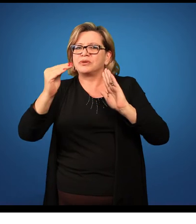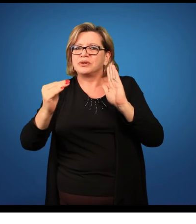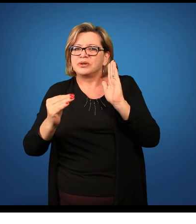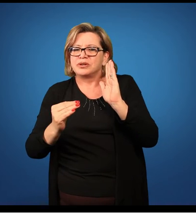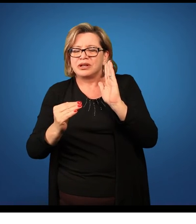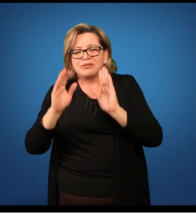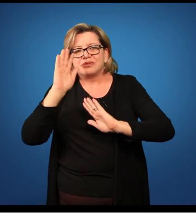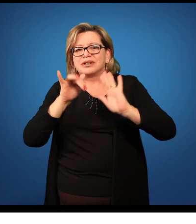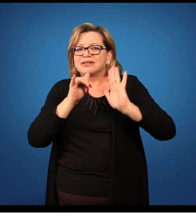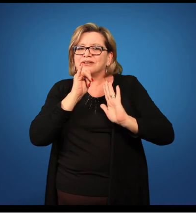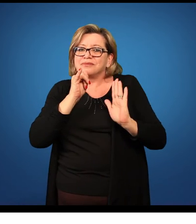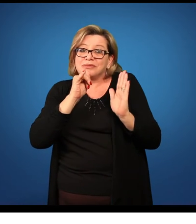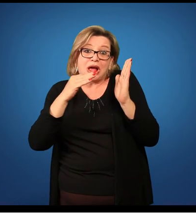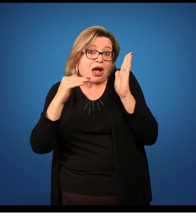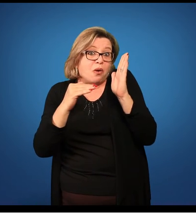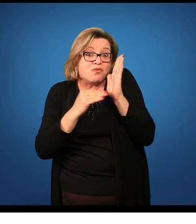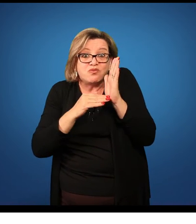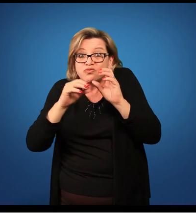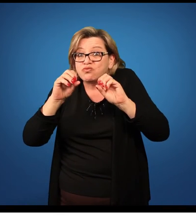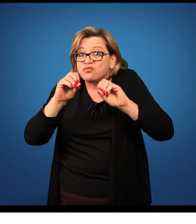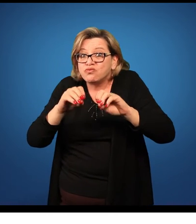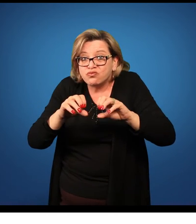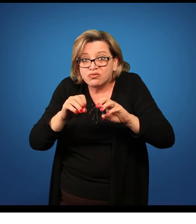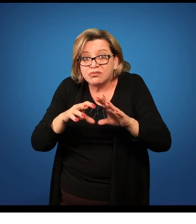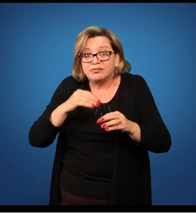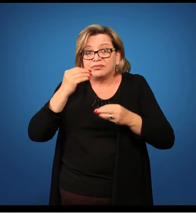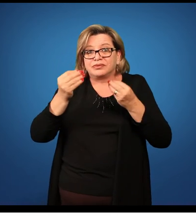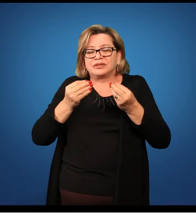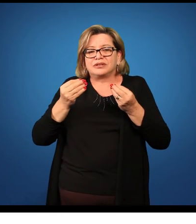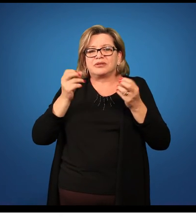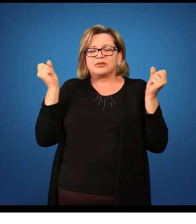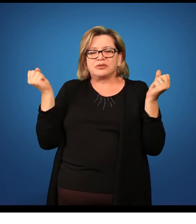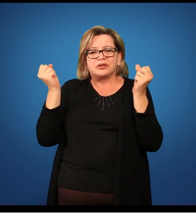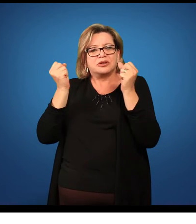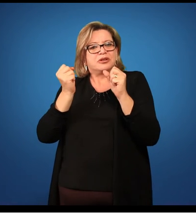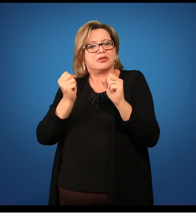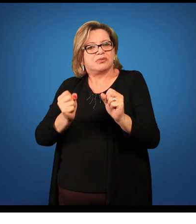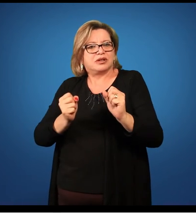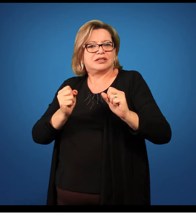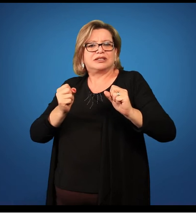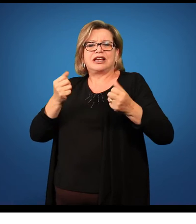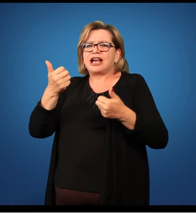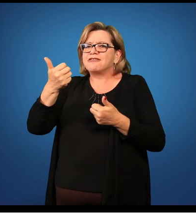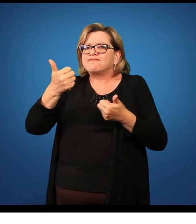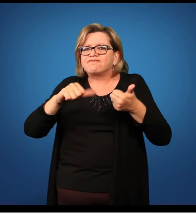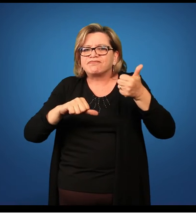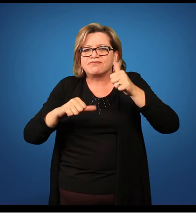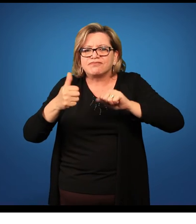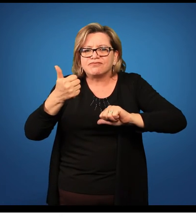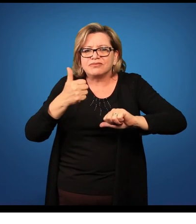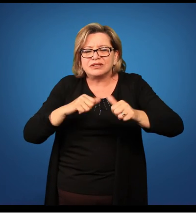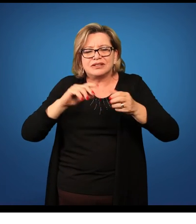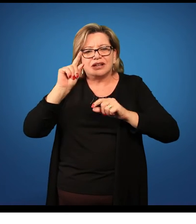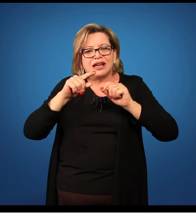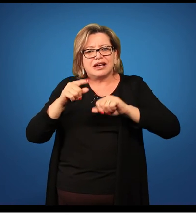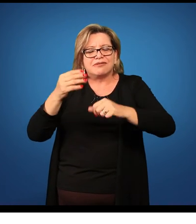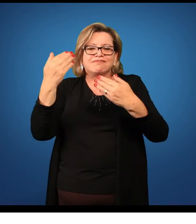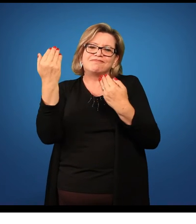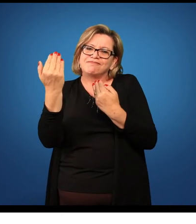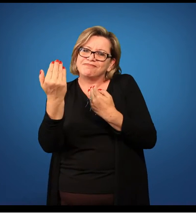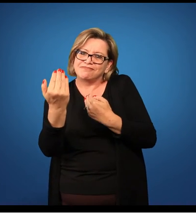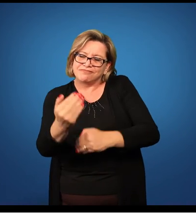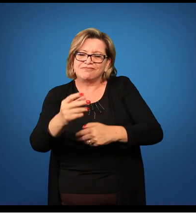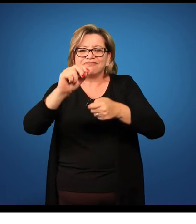uma última aula, que pode ser uma parte de verificação ou avaliação da aprendizagem, seria aquele teste que ele vai